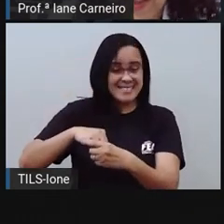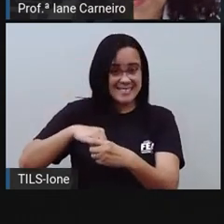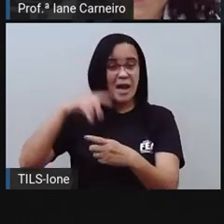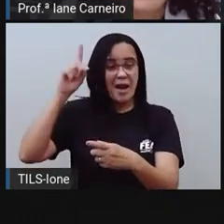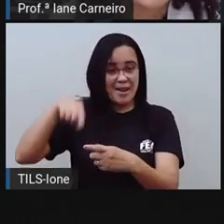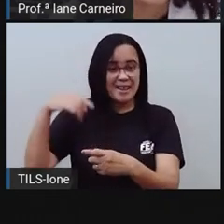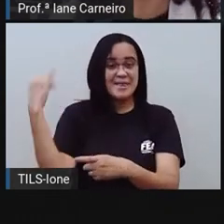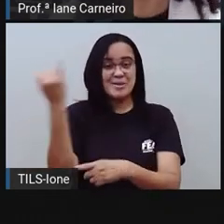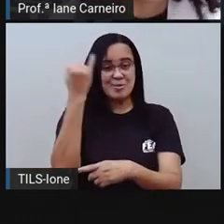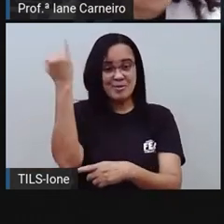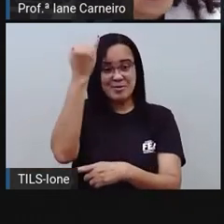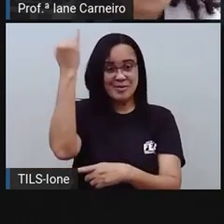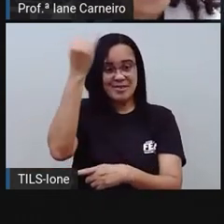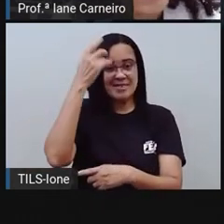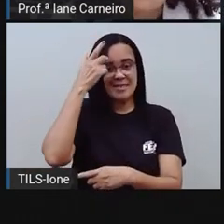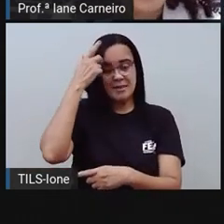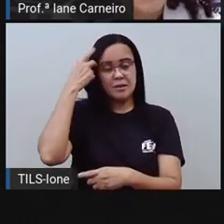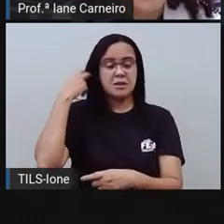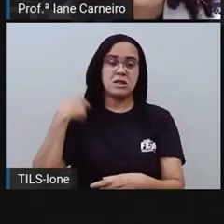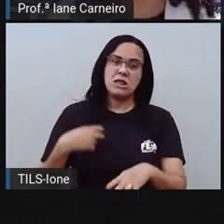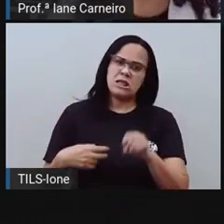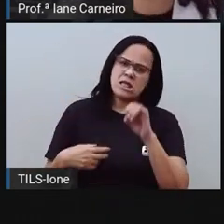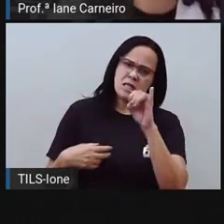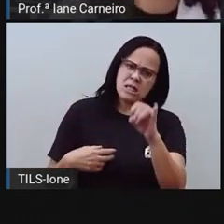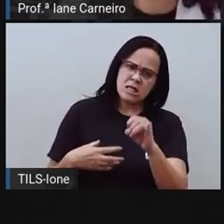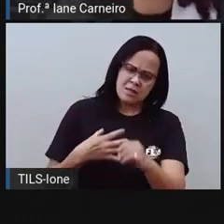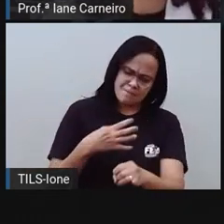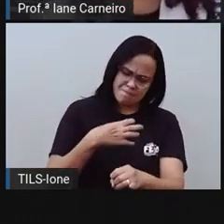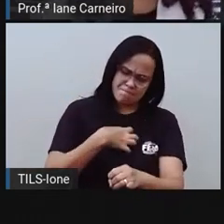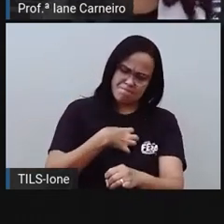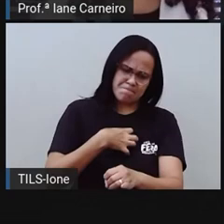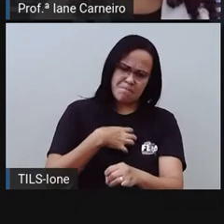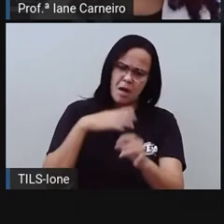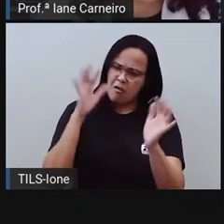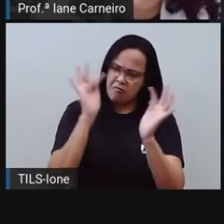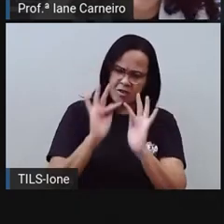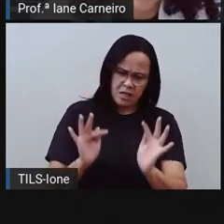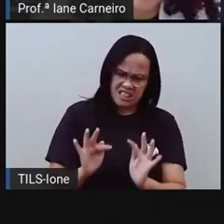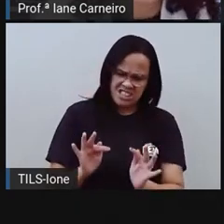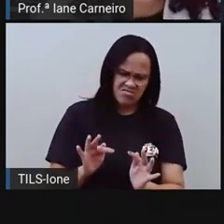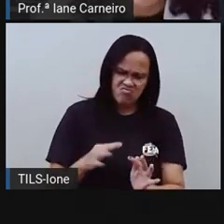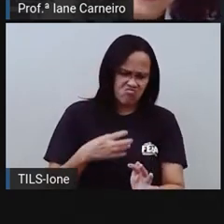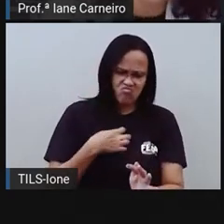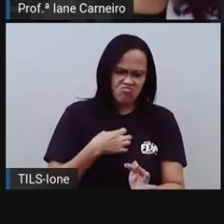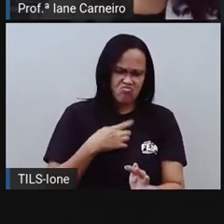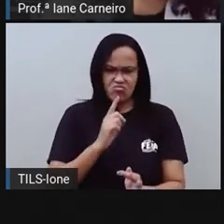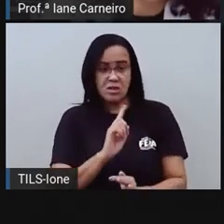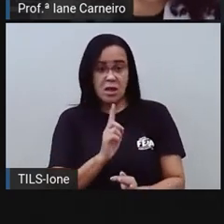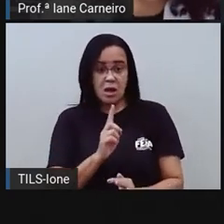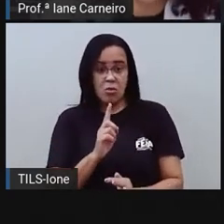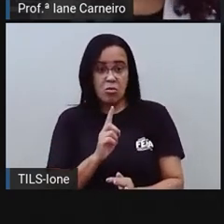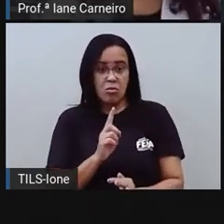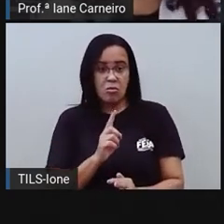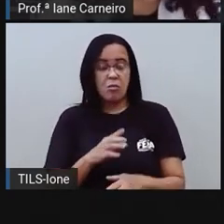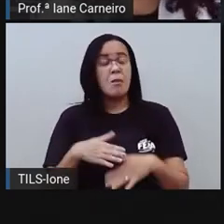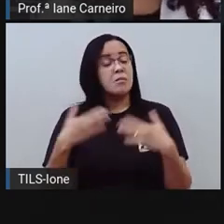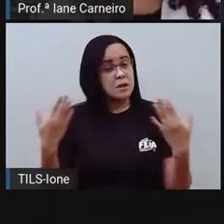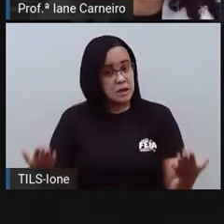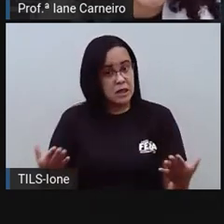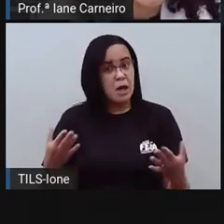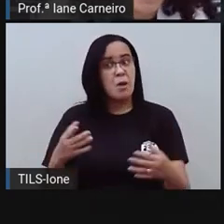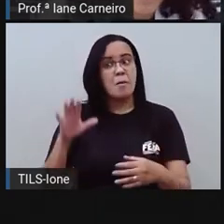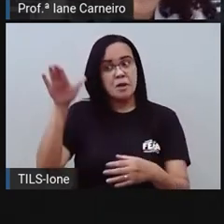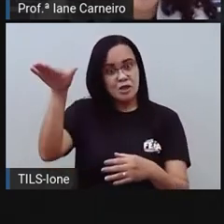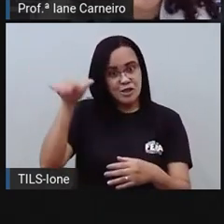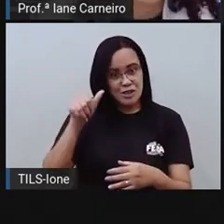feliz, né? Procura ajuda da sua pró pra que você tenha experiências felizes na sua escola. A pró não quer que você